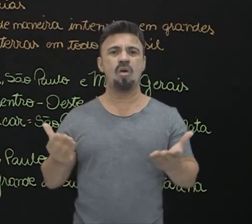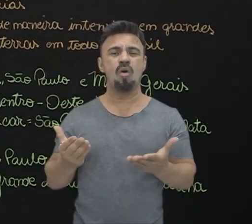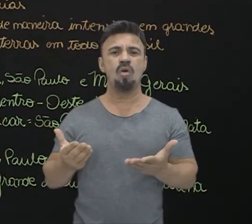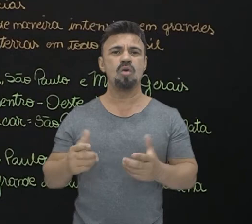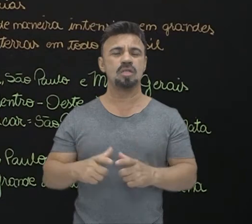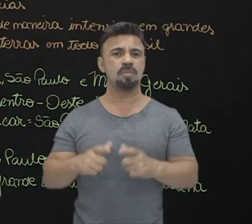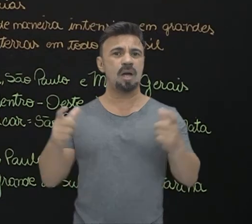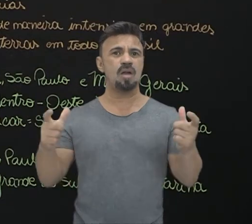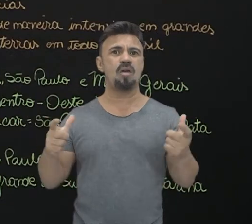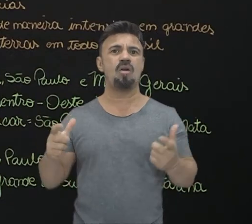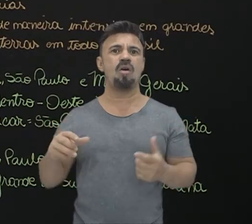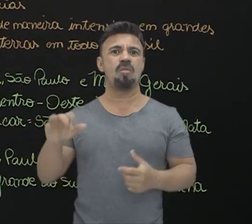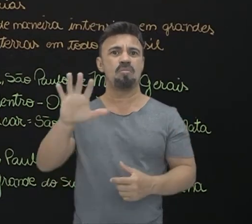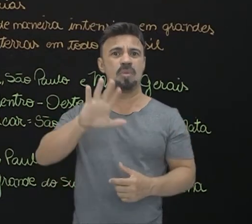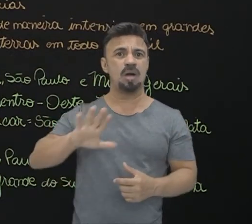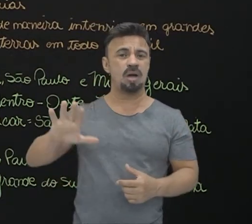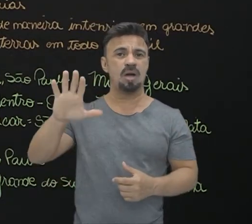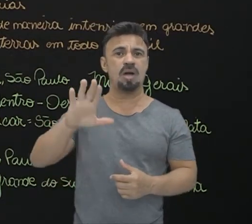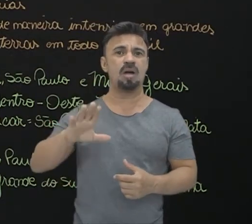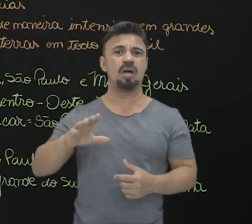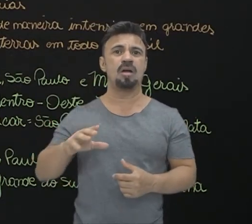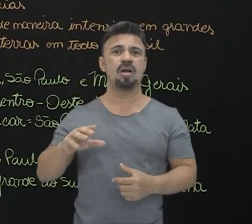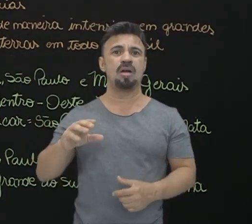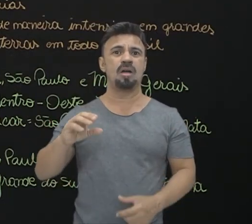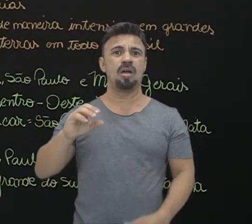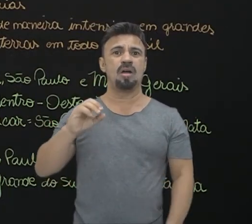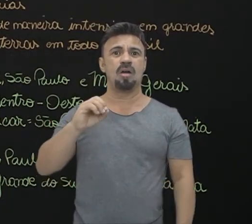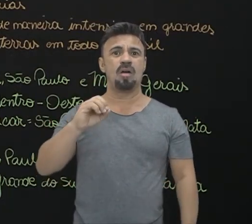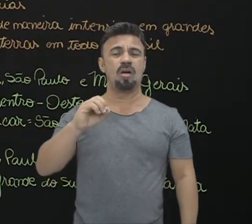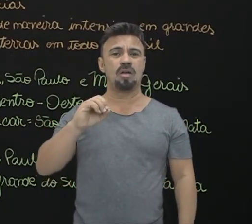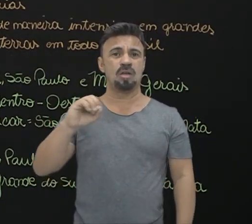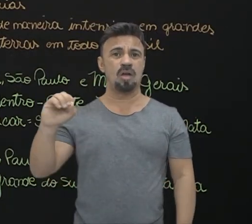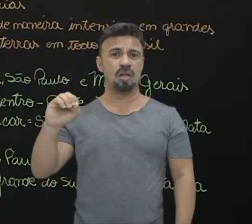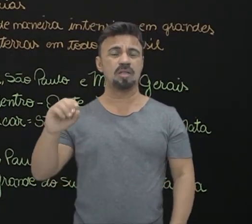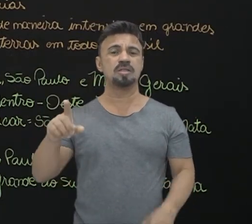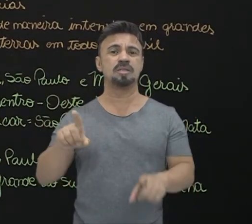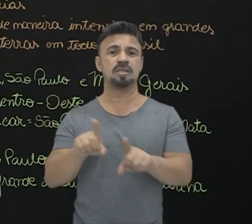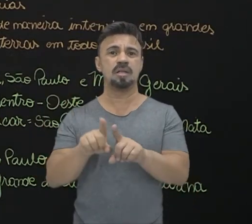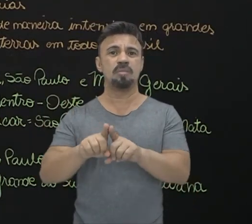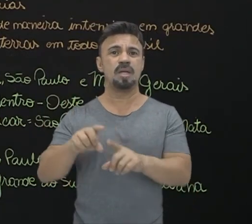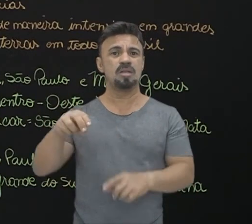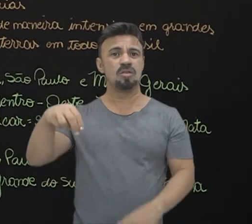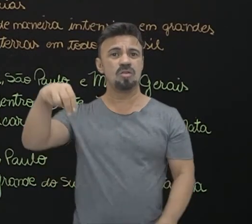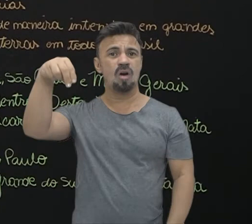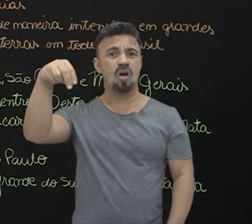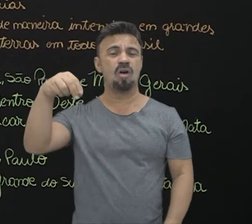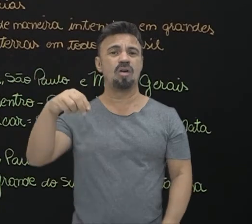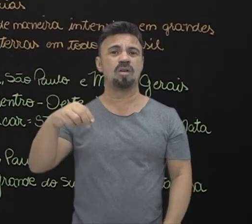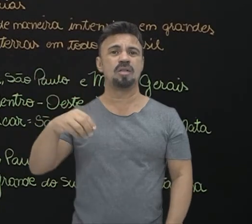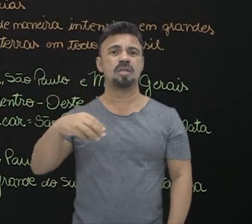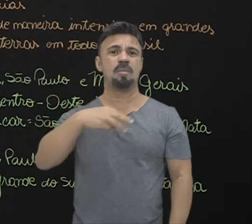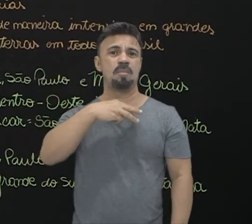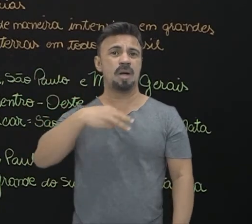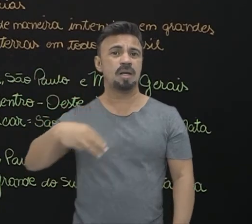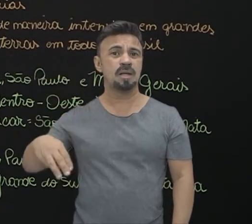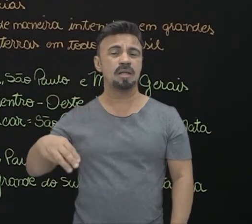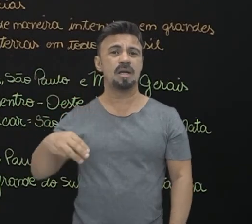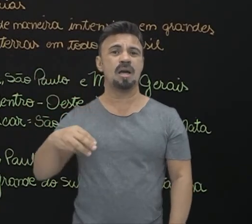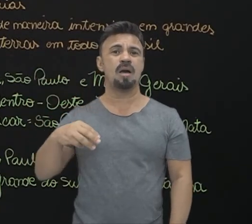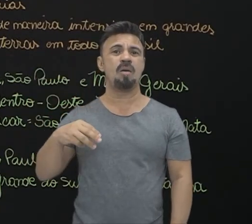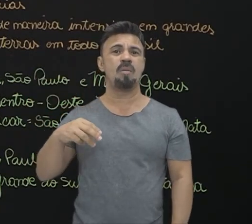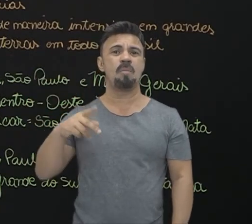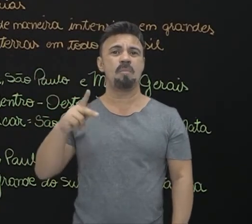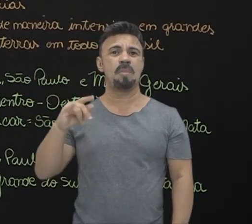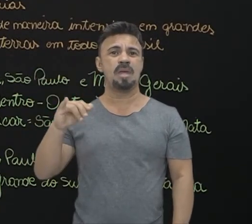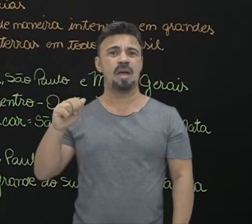na maior parte, na região do centro-oeste e agora já avançando as áreas do norte em estados como Maranhão, Piauí também